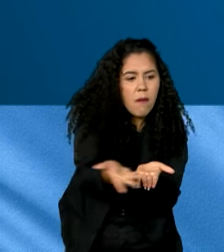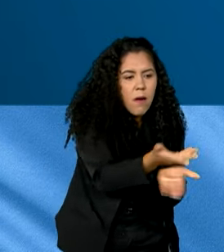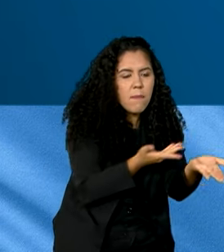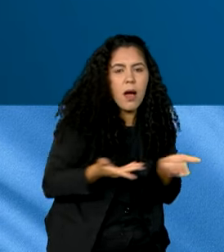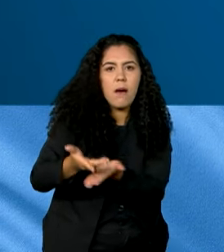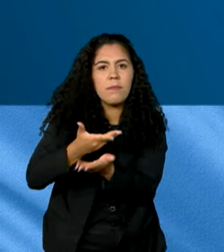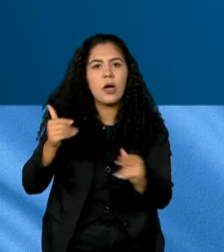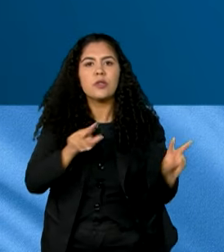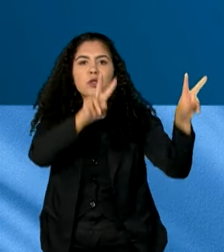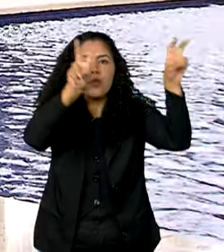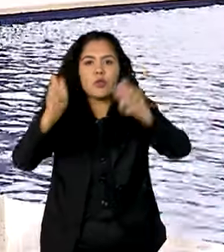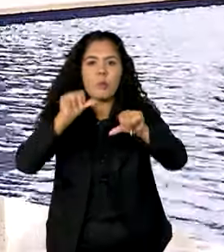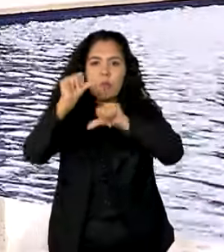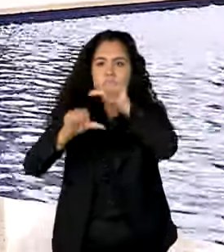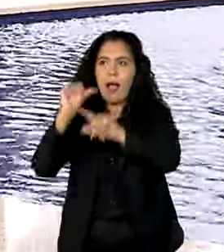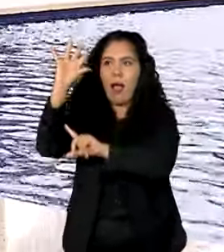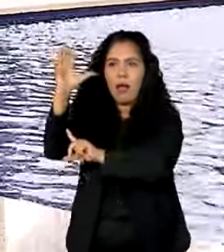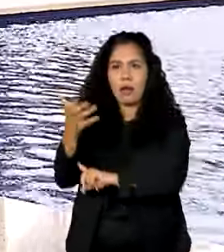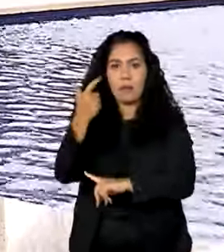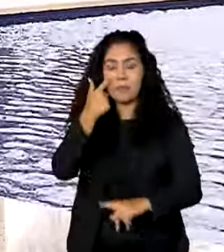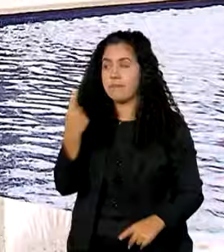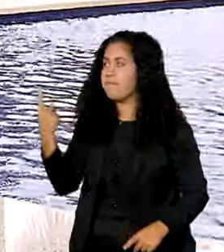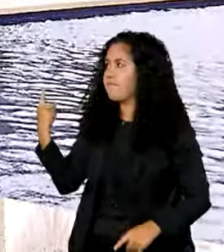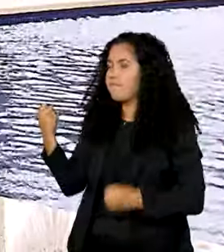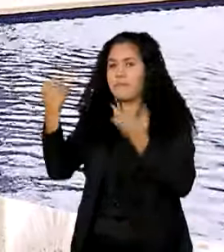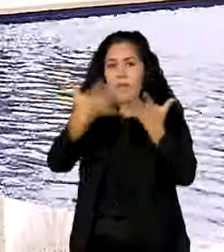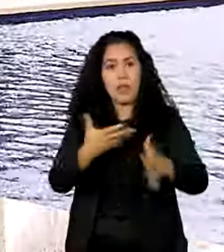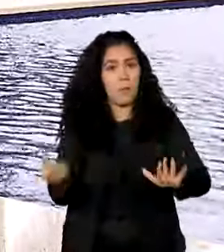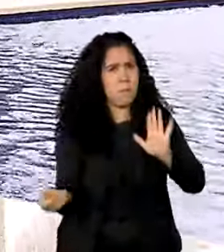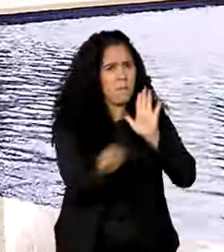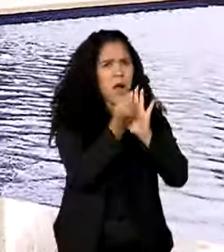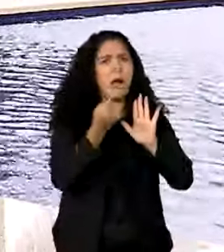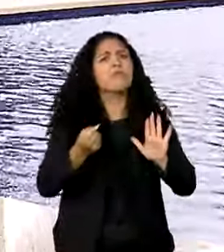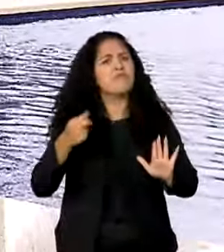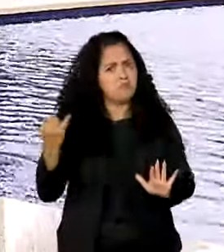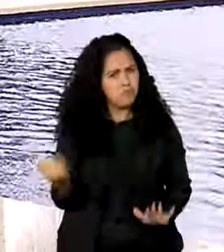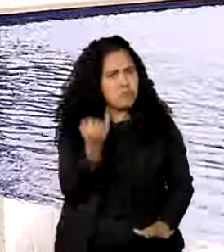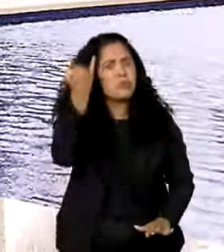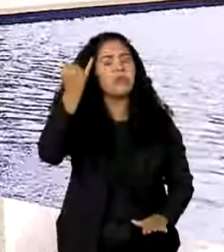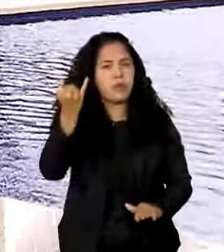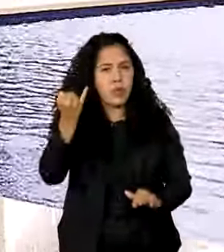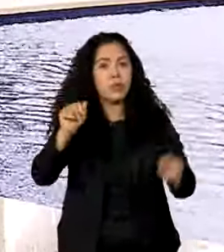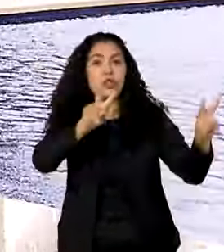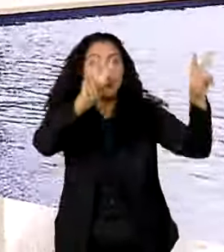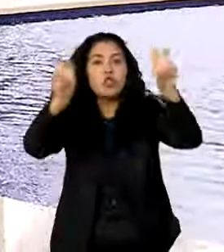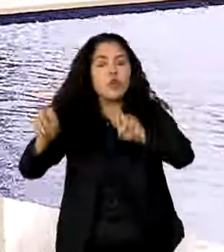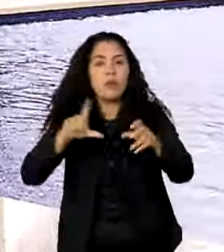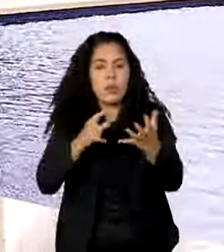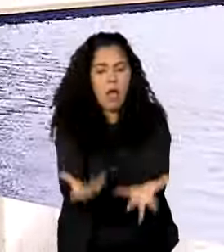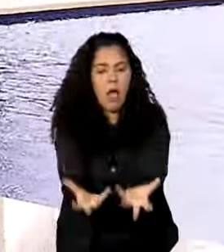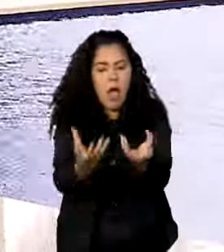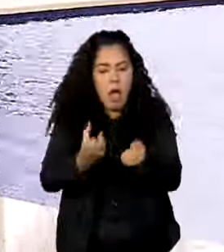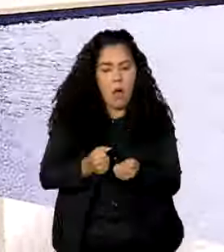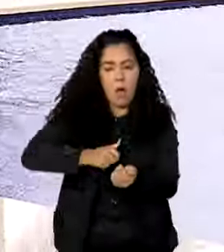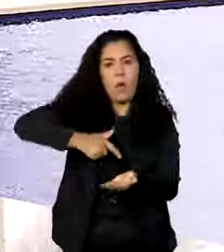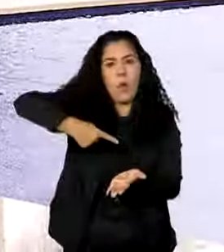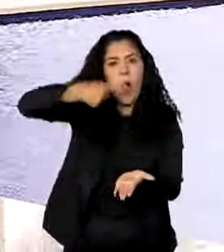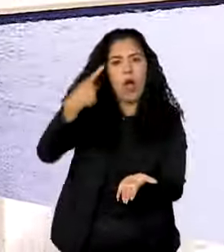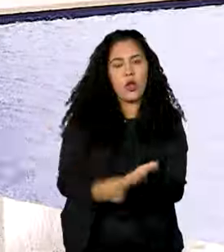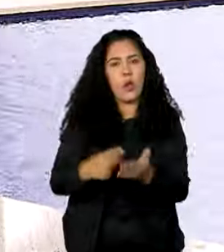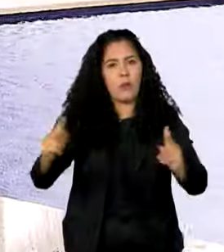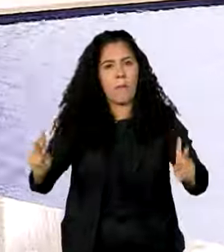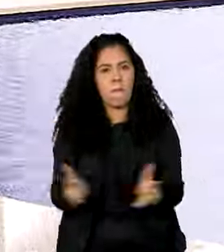mudanças climáticas. Um marco importante na história das COPs foi a adoção do Acordo de Paris em 2015.